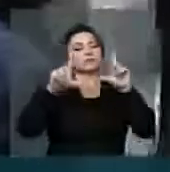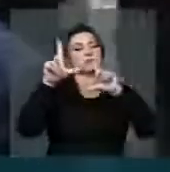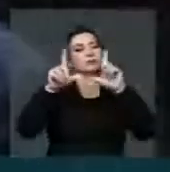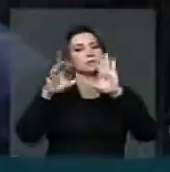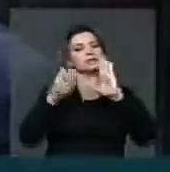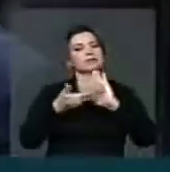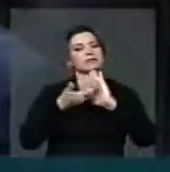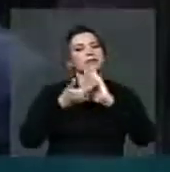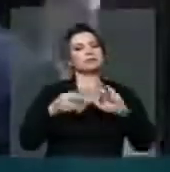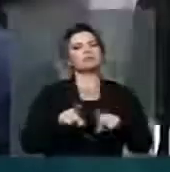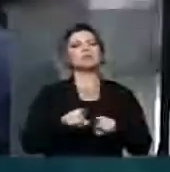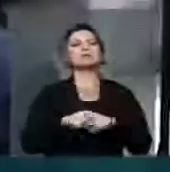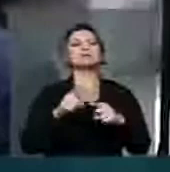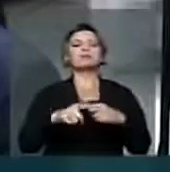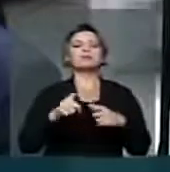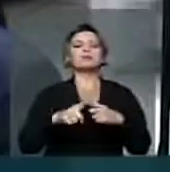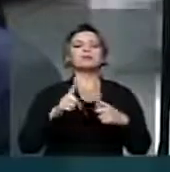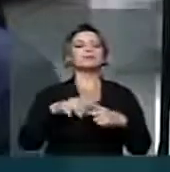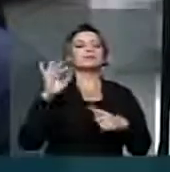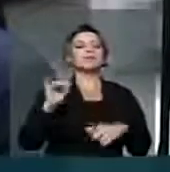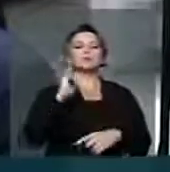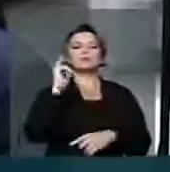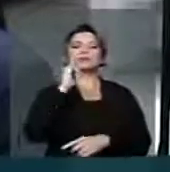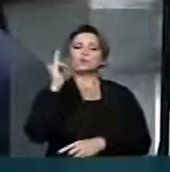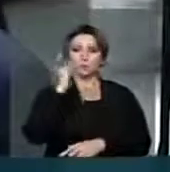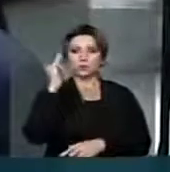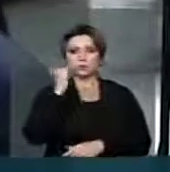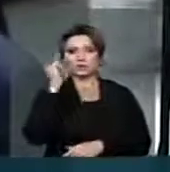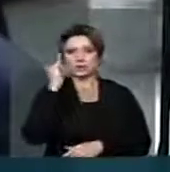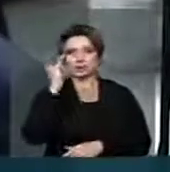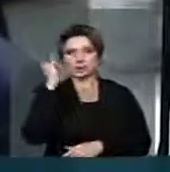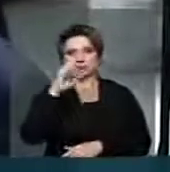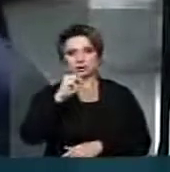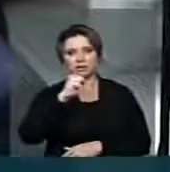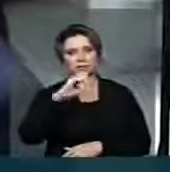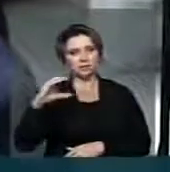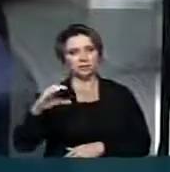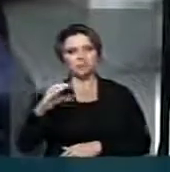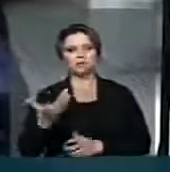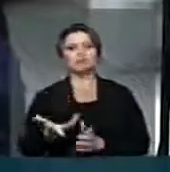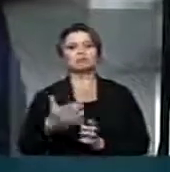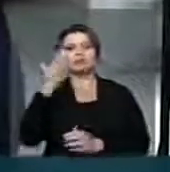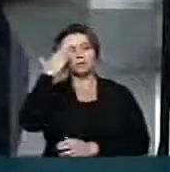porque é, sem dúvida nenhuma, de muita importância para Santa Catarina. Muito obrigado.